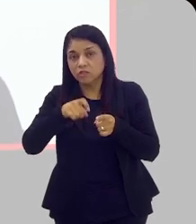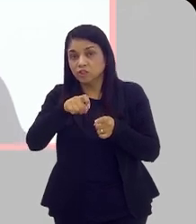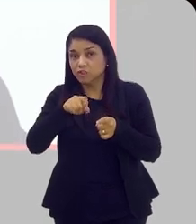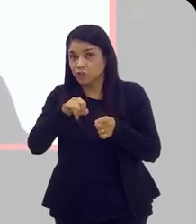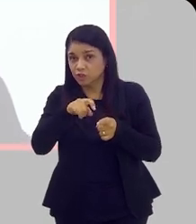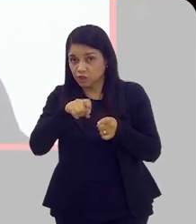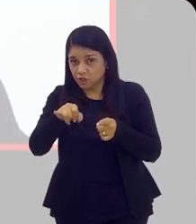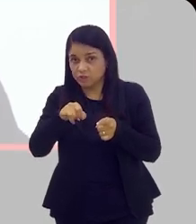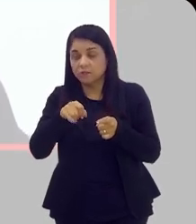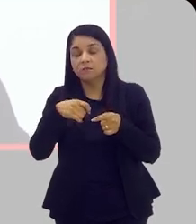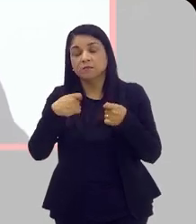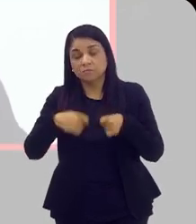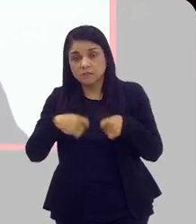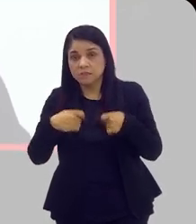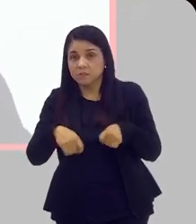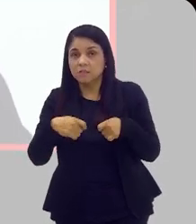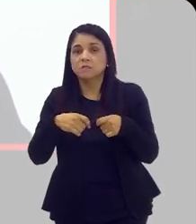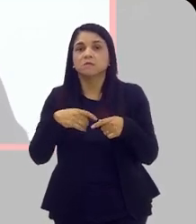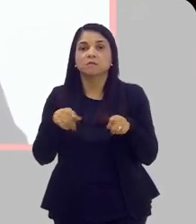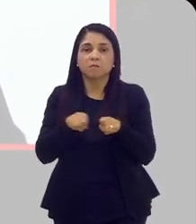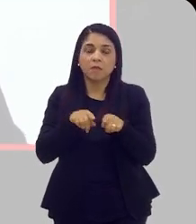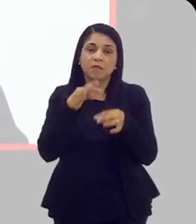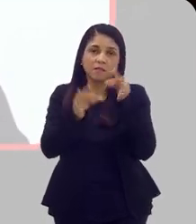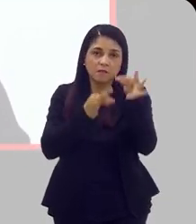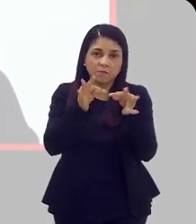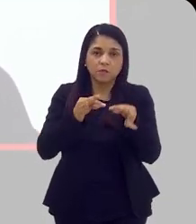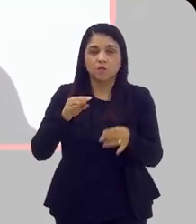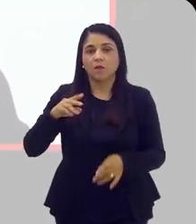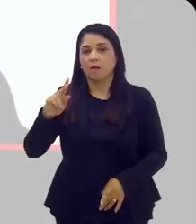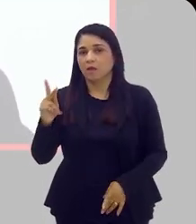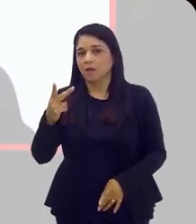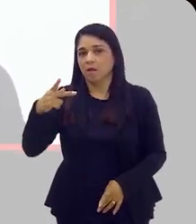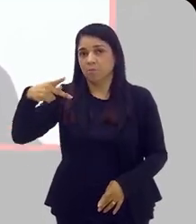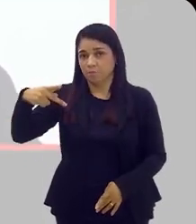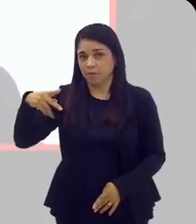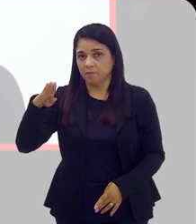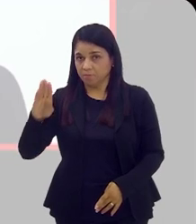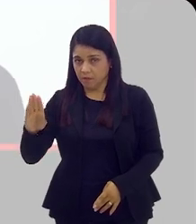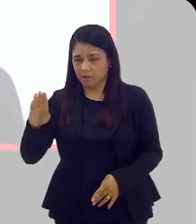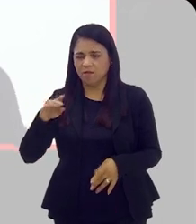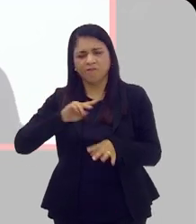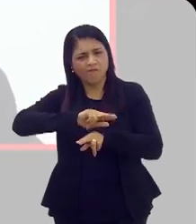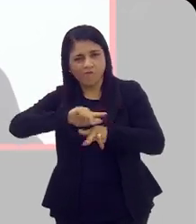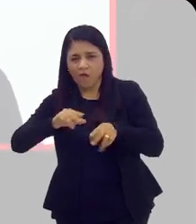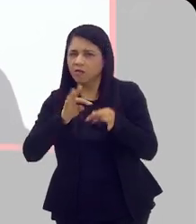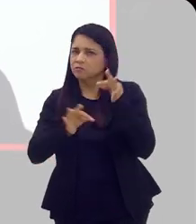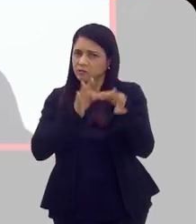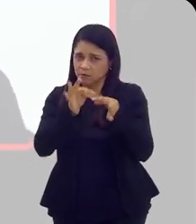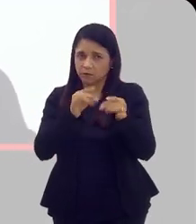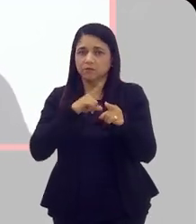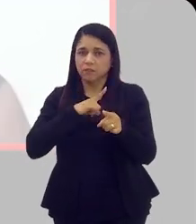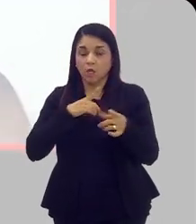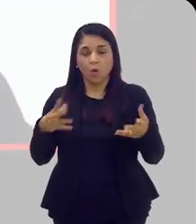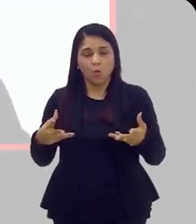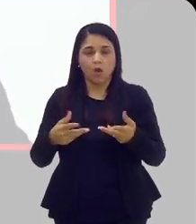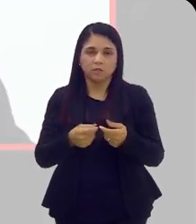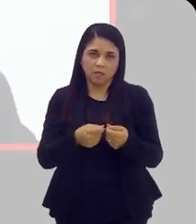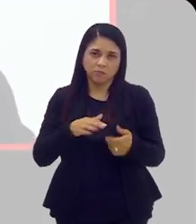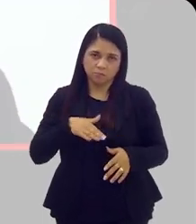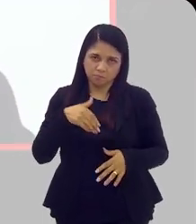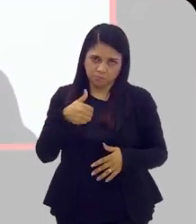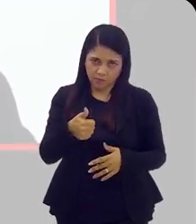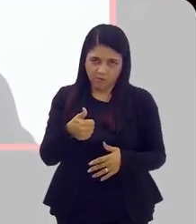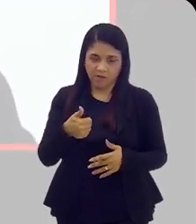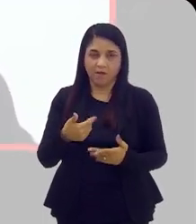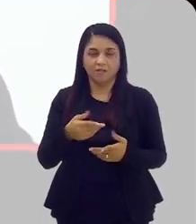com alguma dificuldade pra urinar, a gente pode tratar também o HPB com diversos tipos de tratamento e esse paciente melhorar a qualidade.